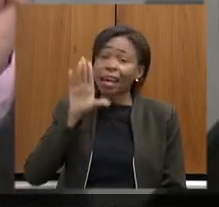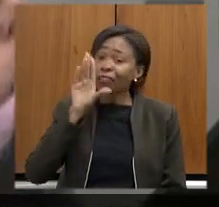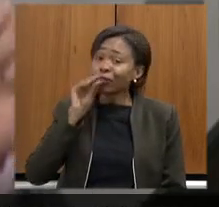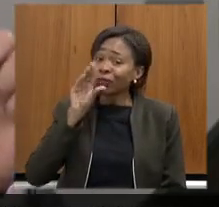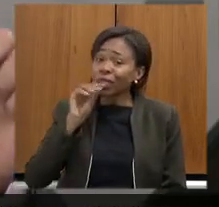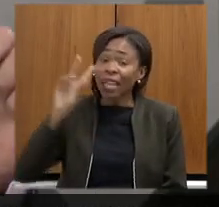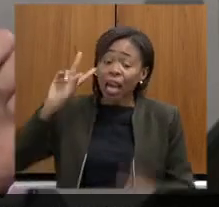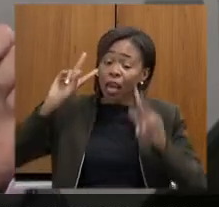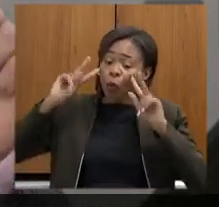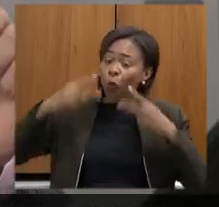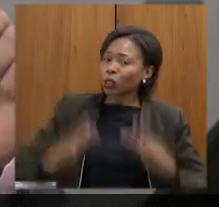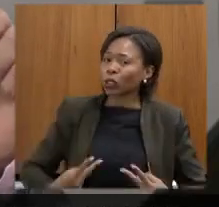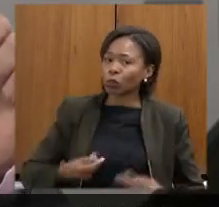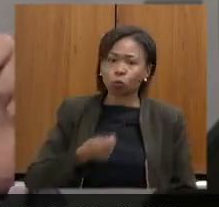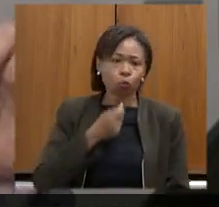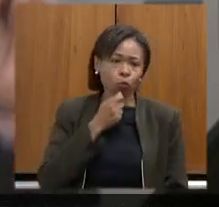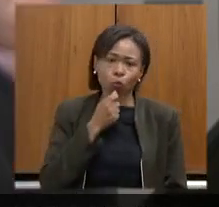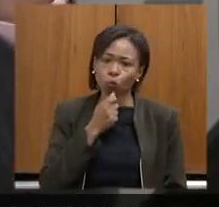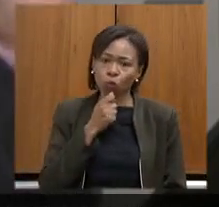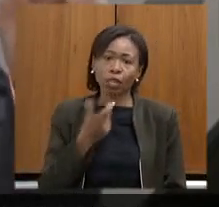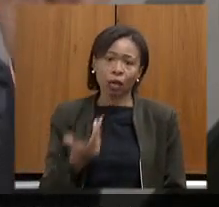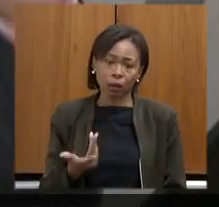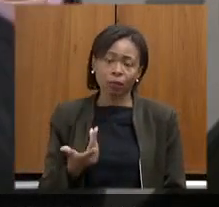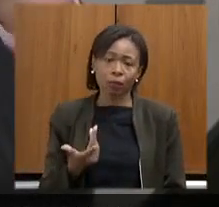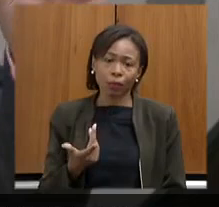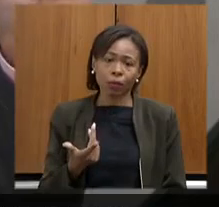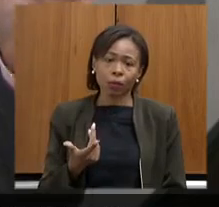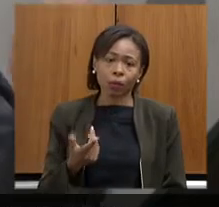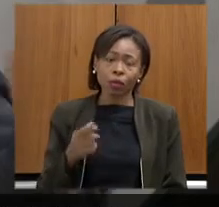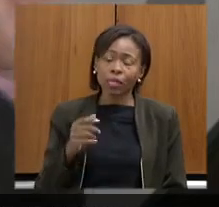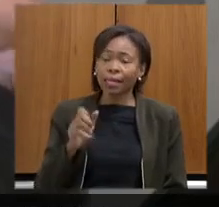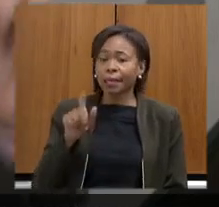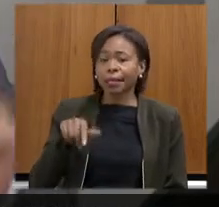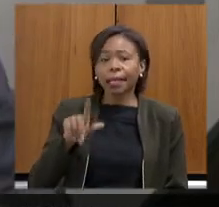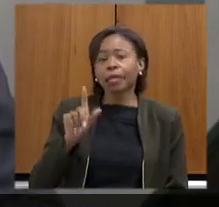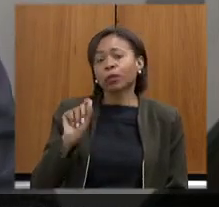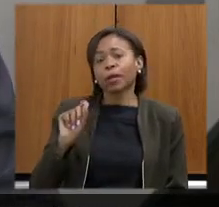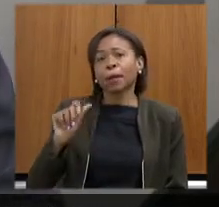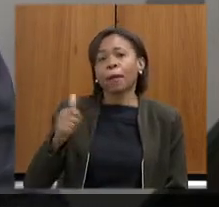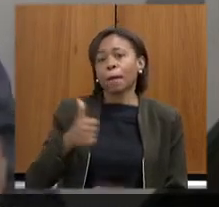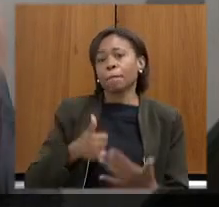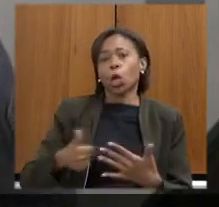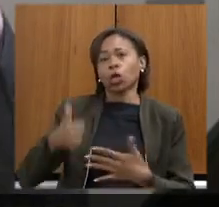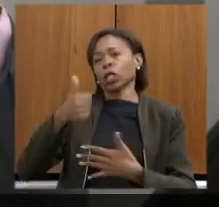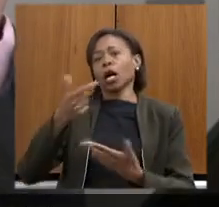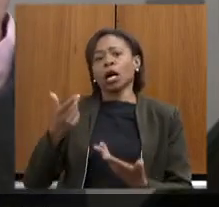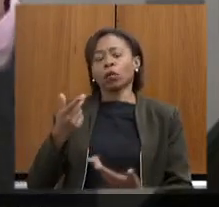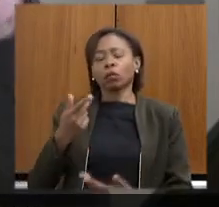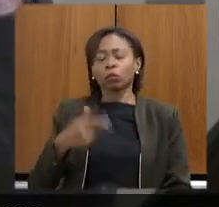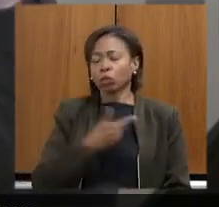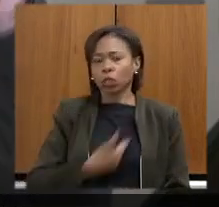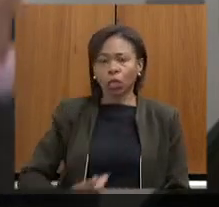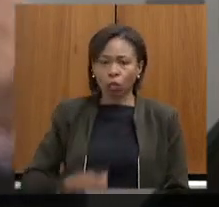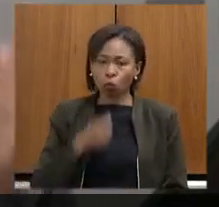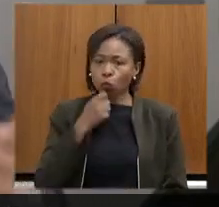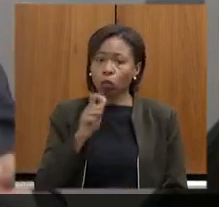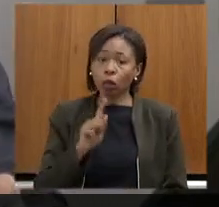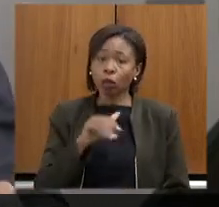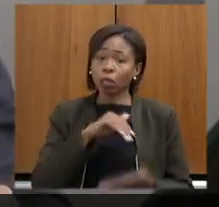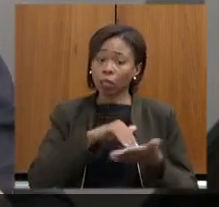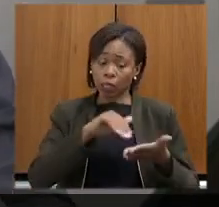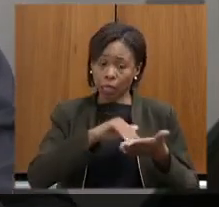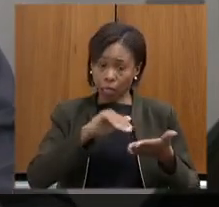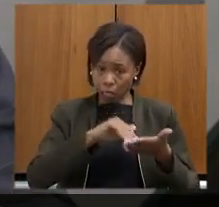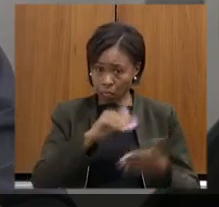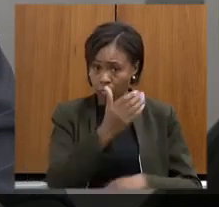reconhecidos como servidores prioritários para o Estado secretaria de meio ambiente ainda é uma